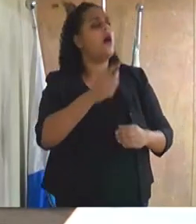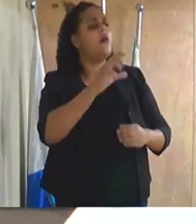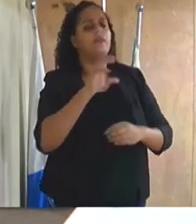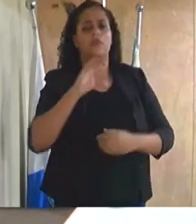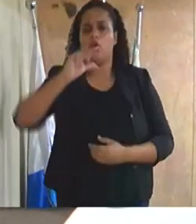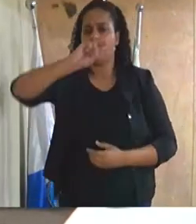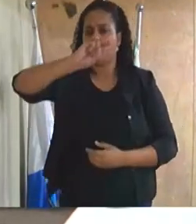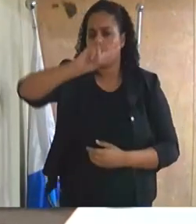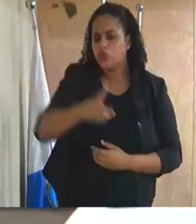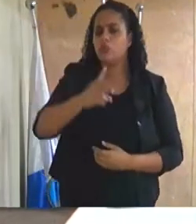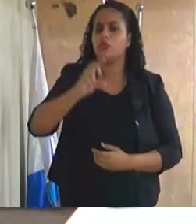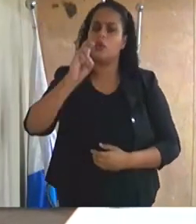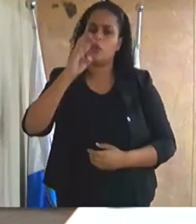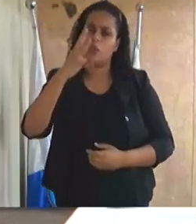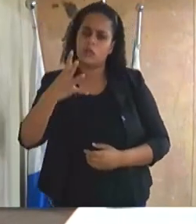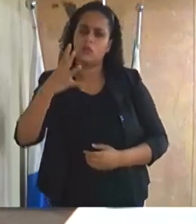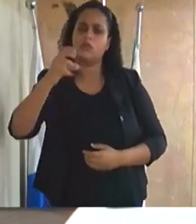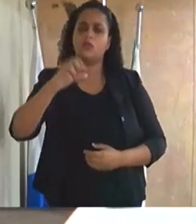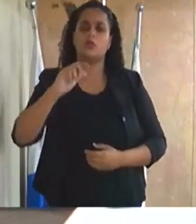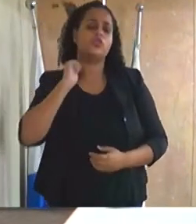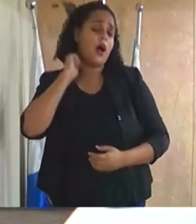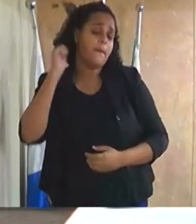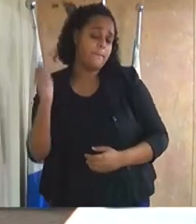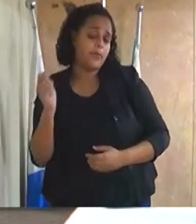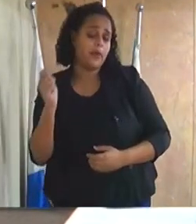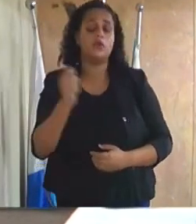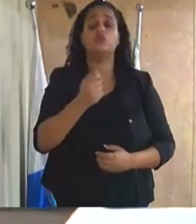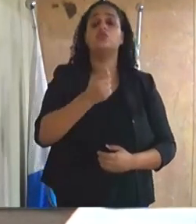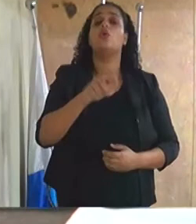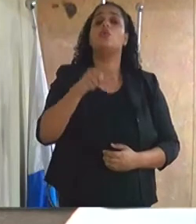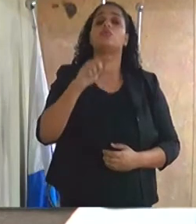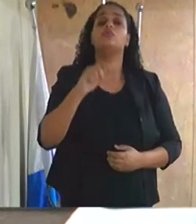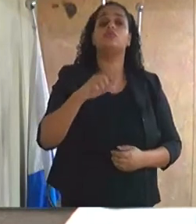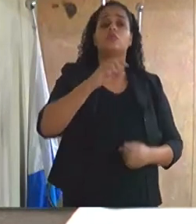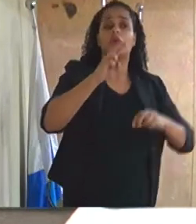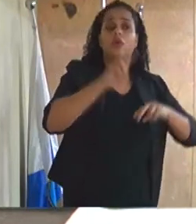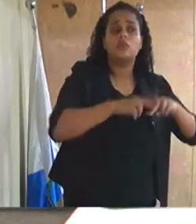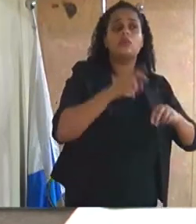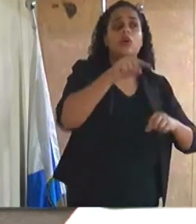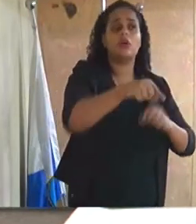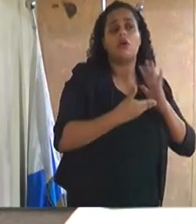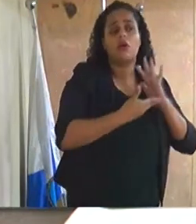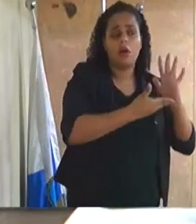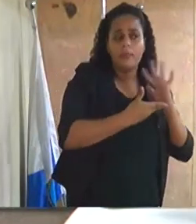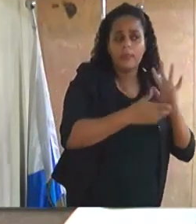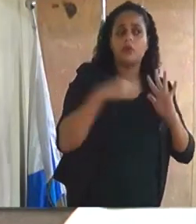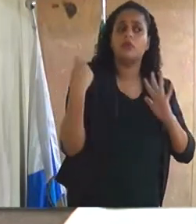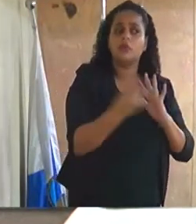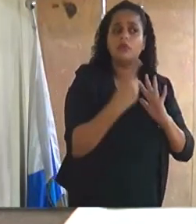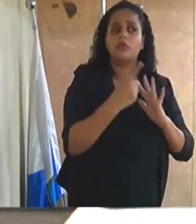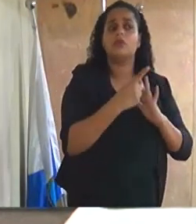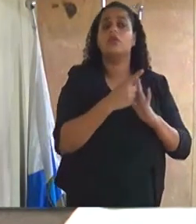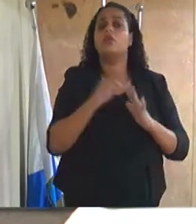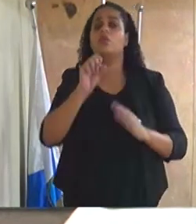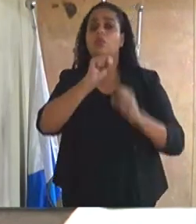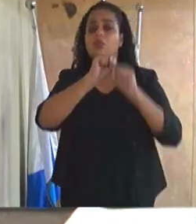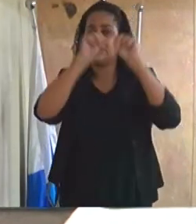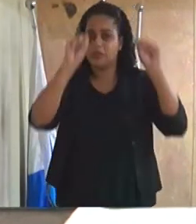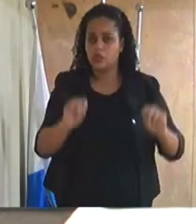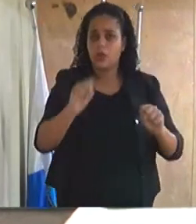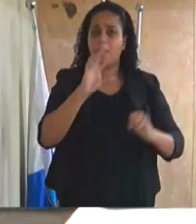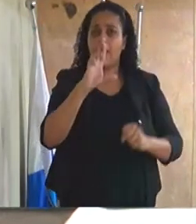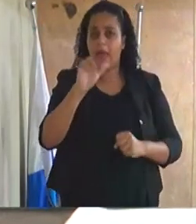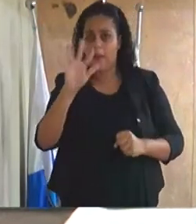2753 de 2 de abril de 2020 que instituiu no âmbito da Câmara Municipal de Duque de Caxias um sistema de deliberação remota